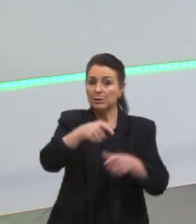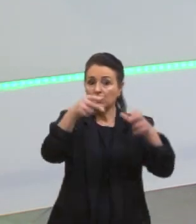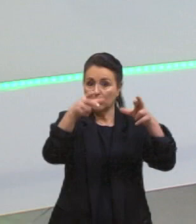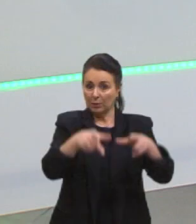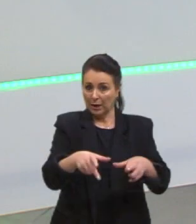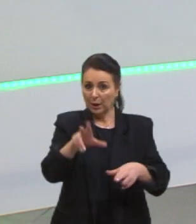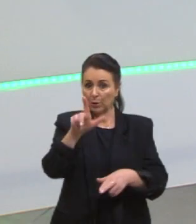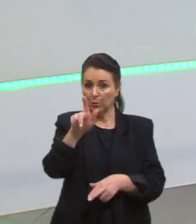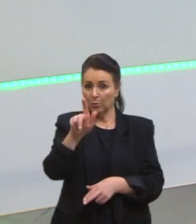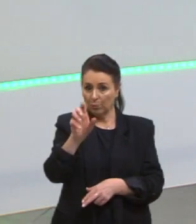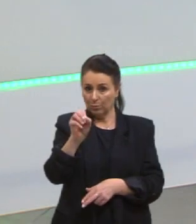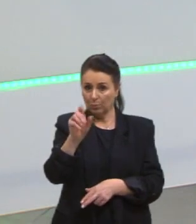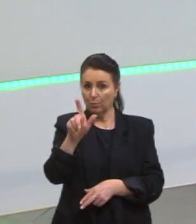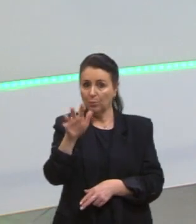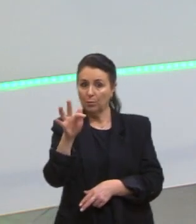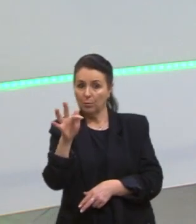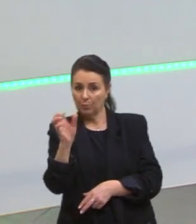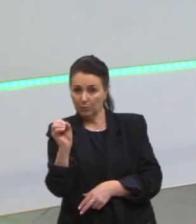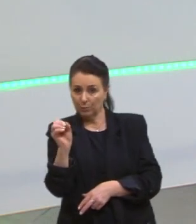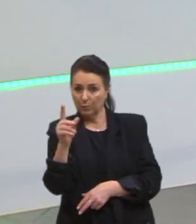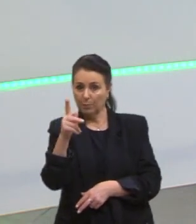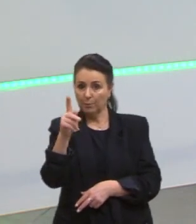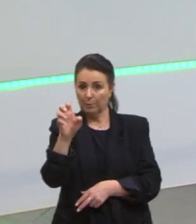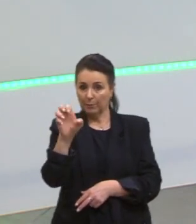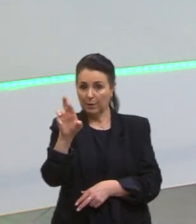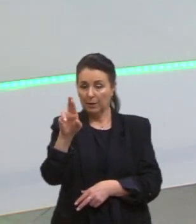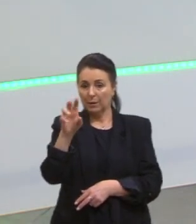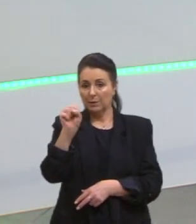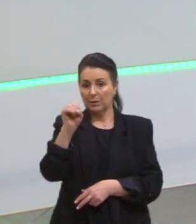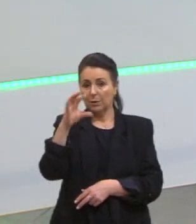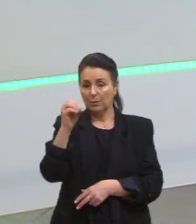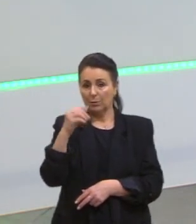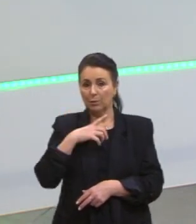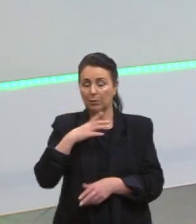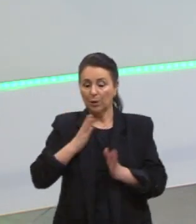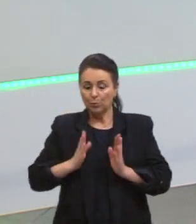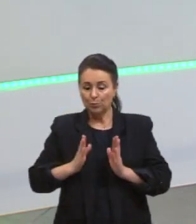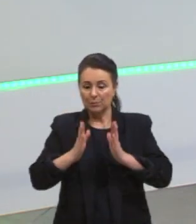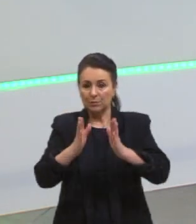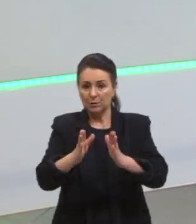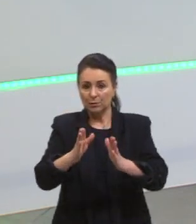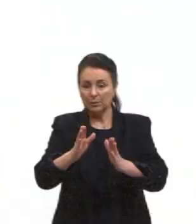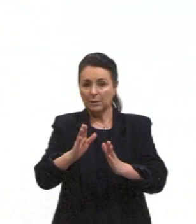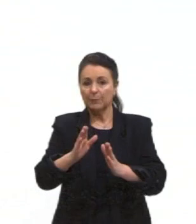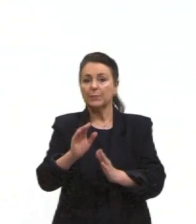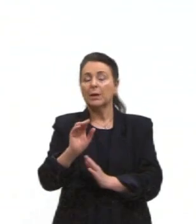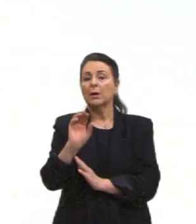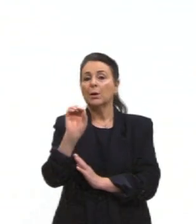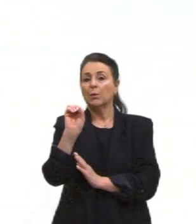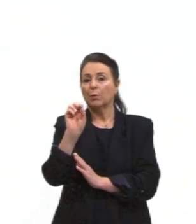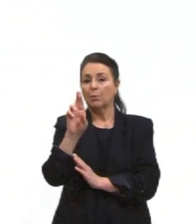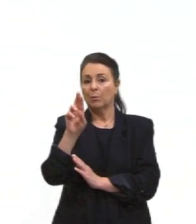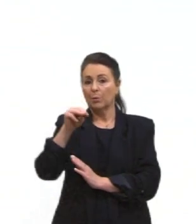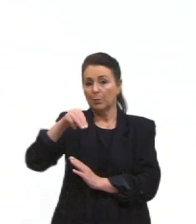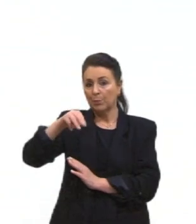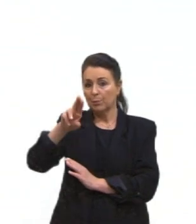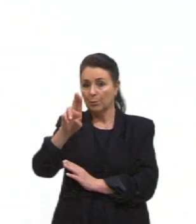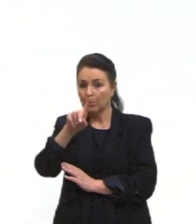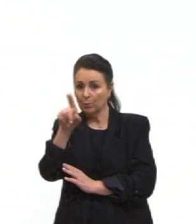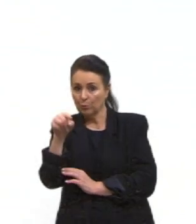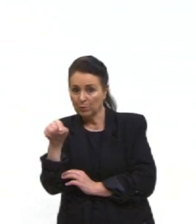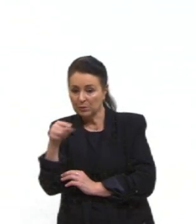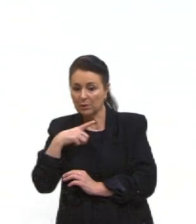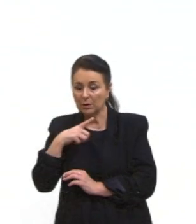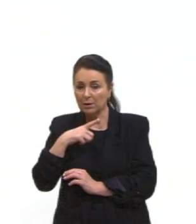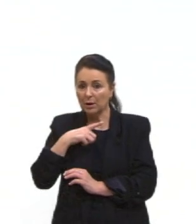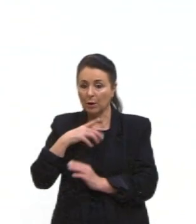escoa esse petróleo, tá. Nós temos ali o Estreito de Ormus, né, que vai ser a passagem aí desse petróleo.